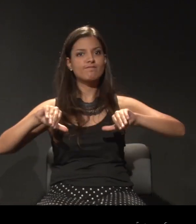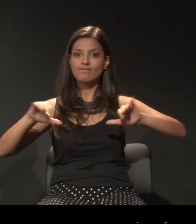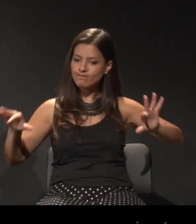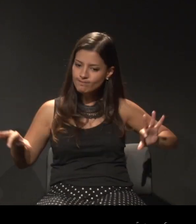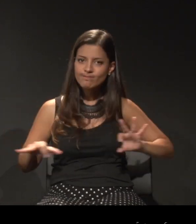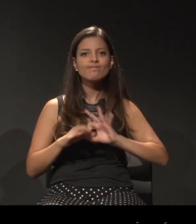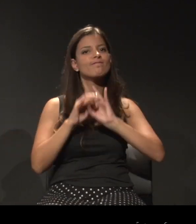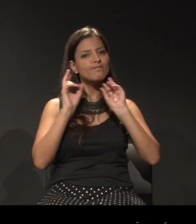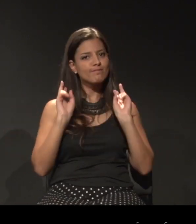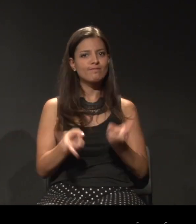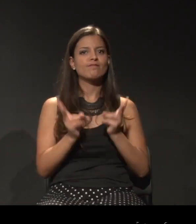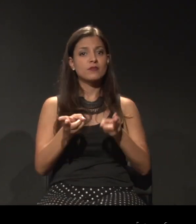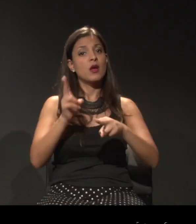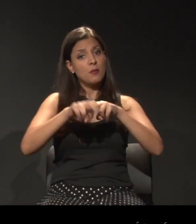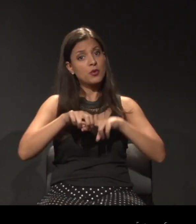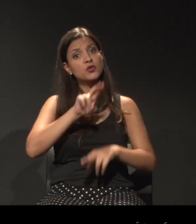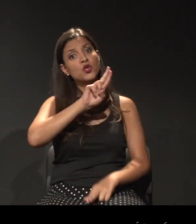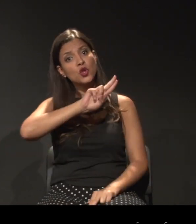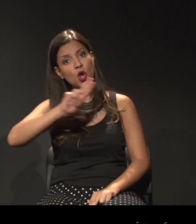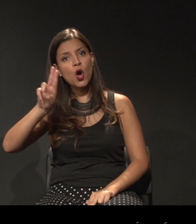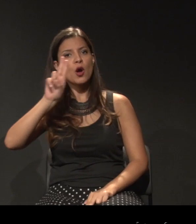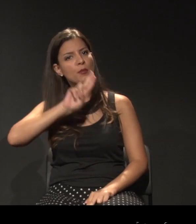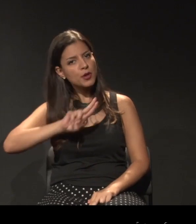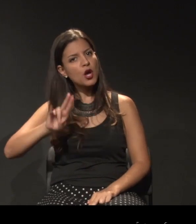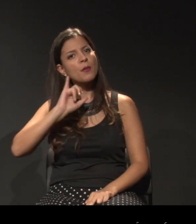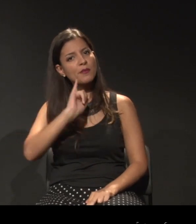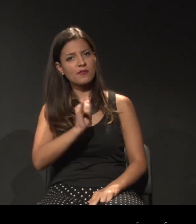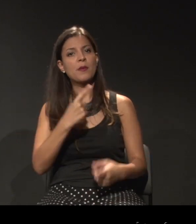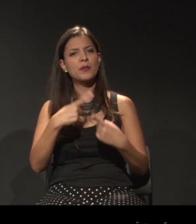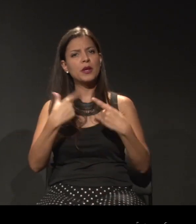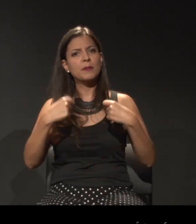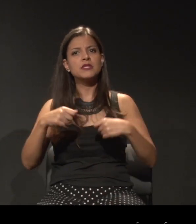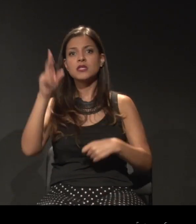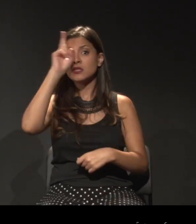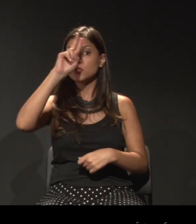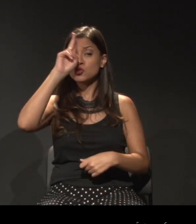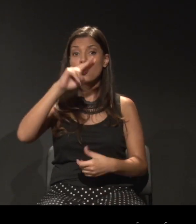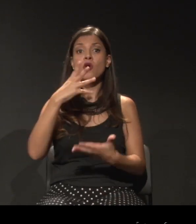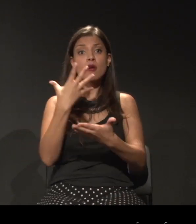porque nós precisamos de mais e mais registros, as nossas histórias.